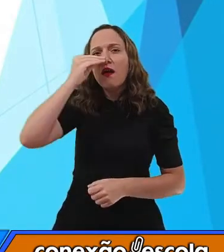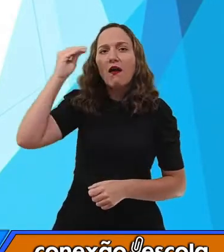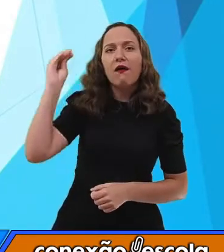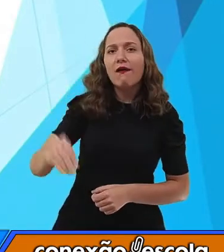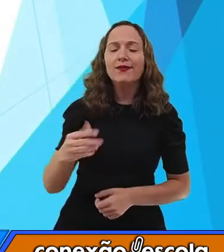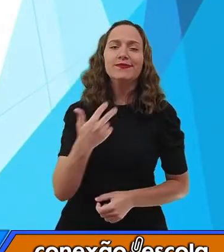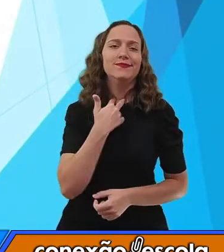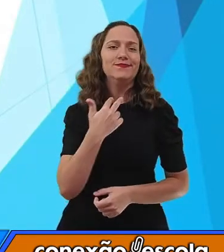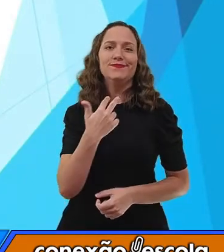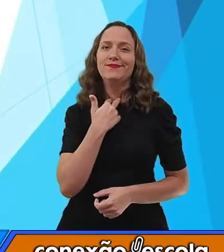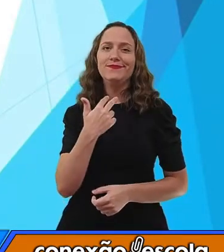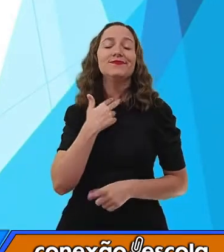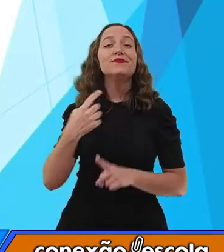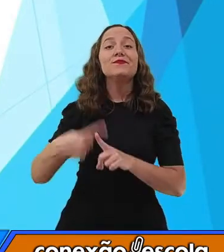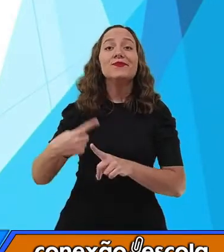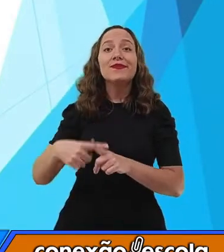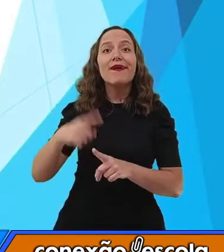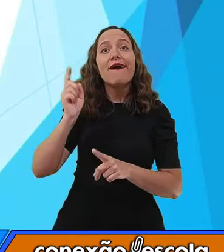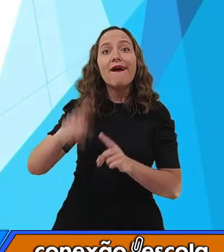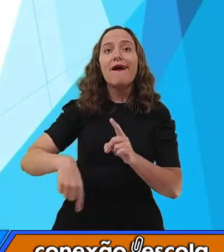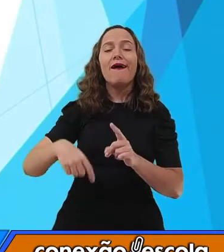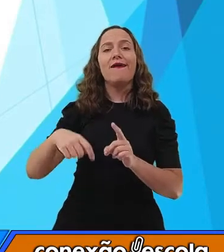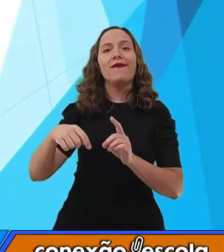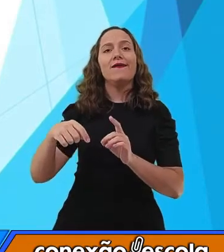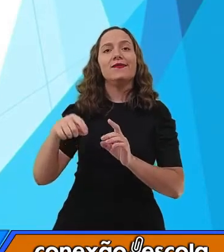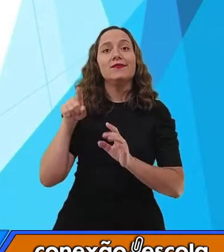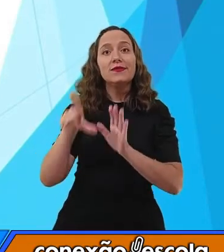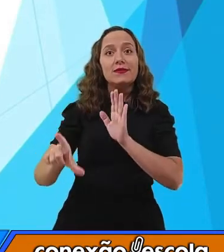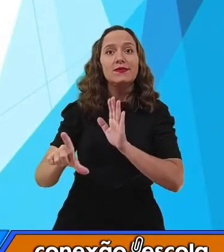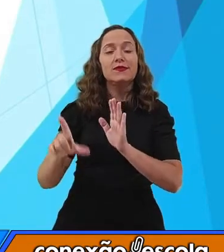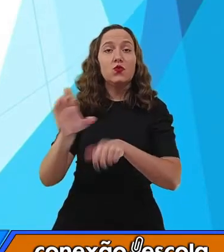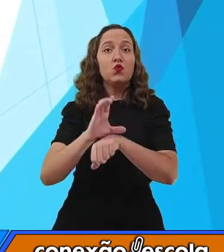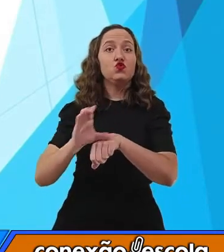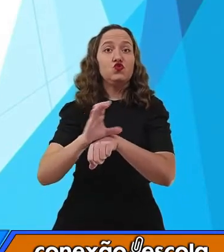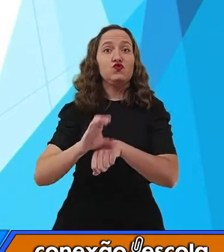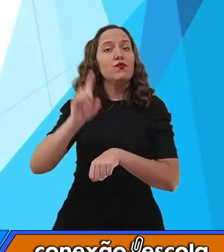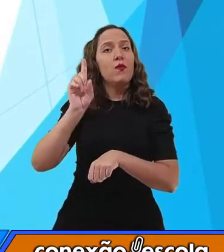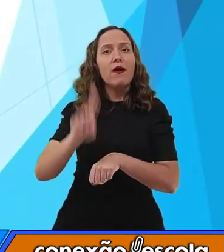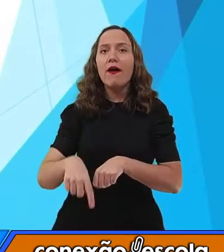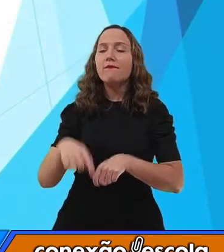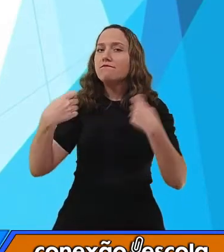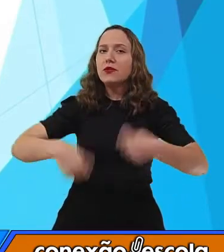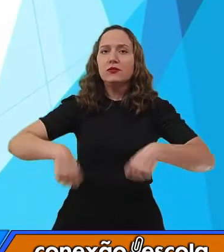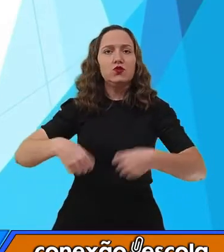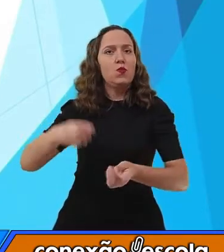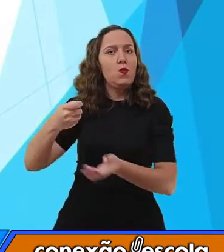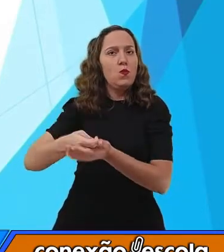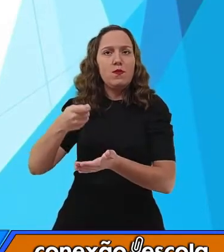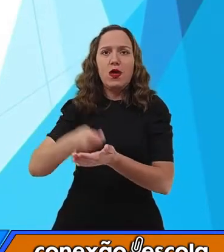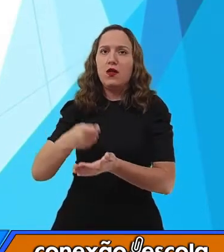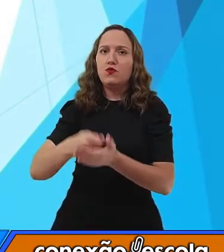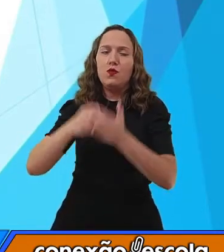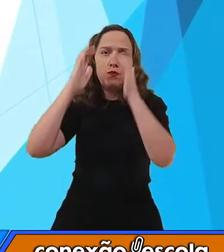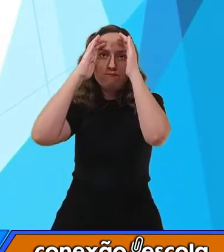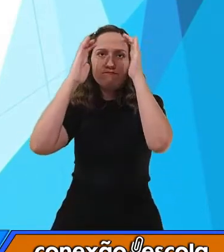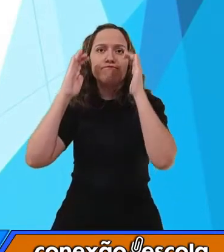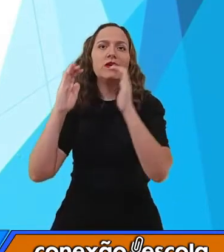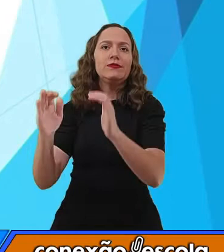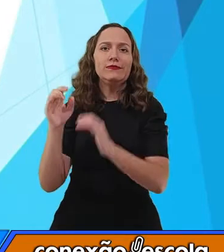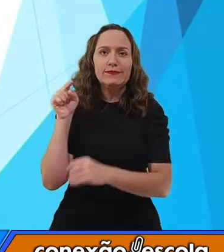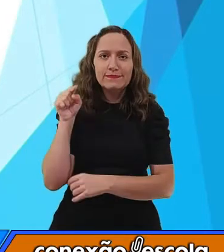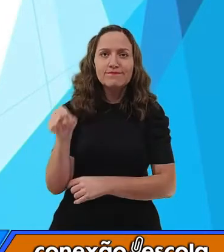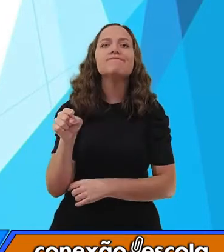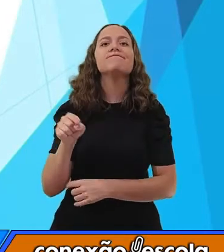né? Está nos ordenando. Aqui, impõe, né? Que seja seguido o que está